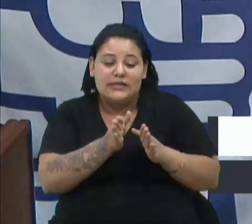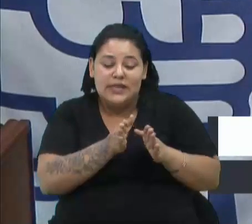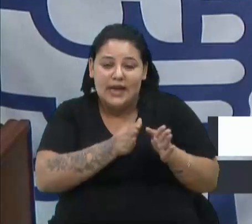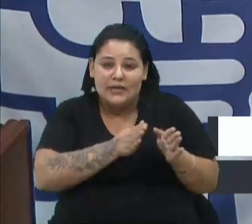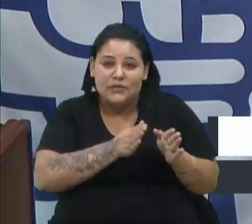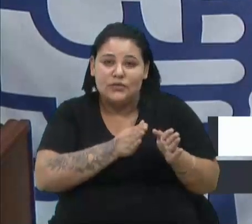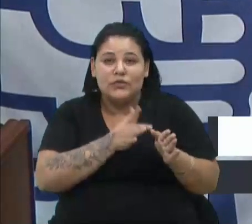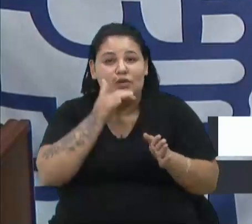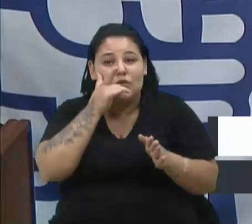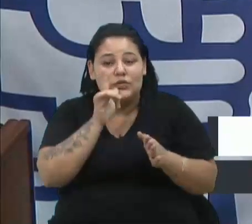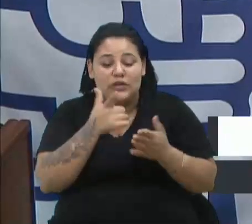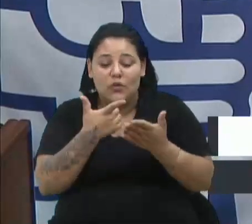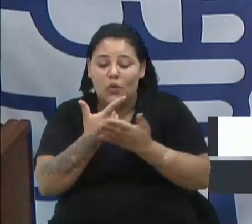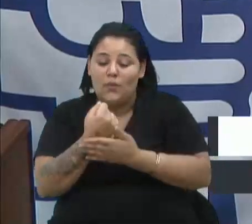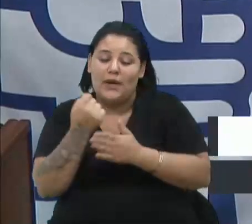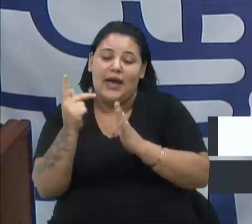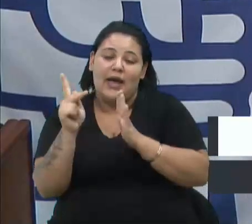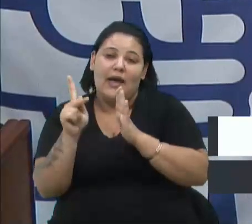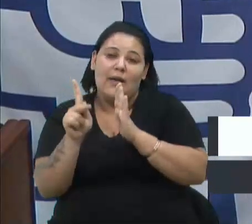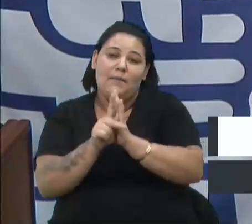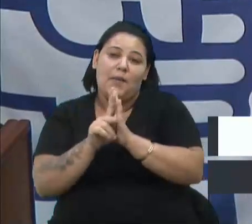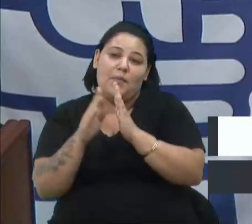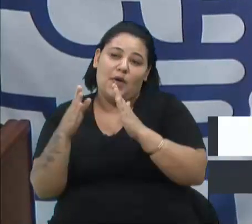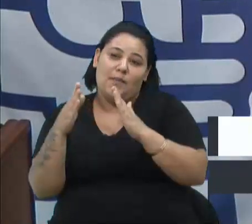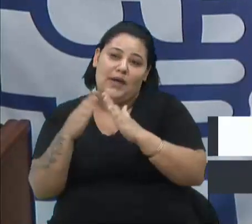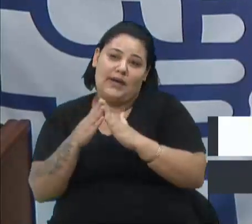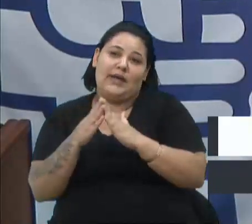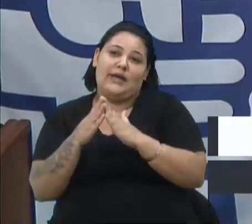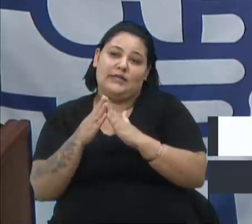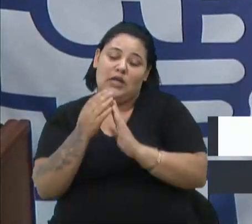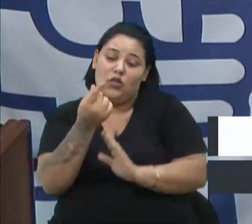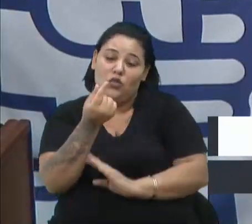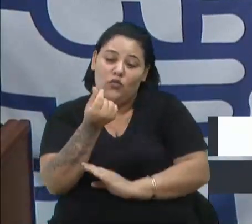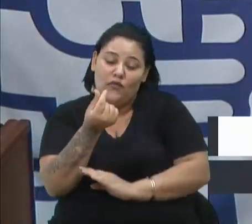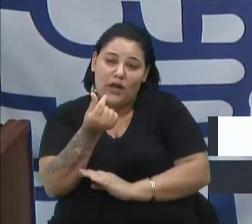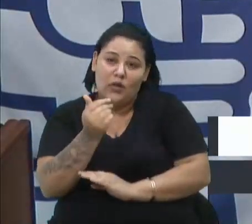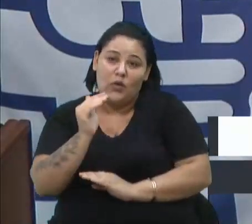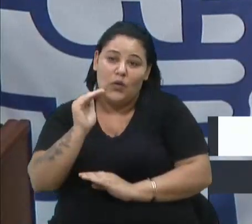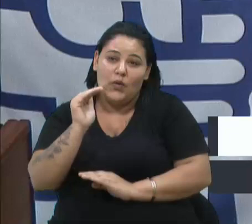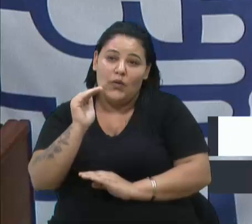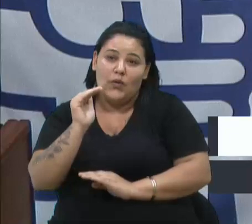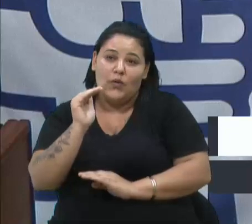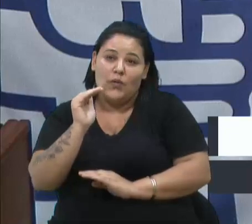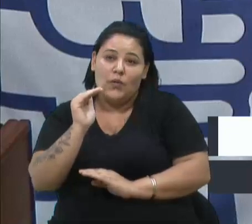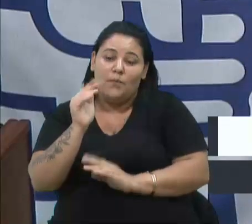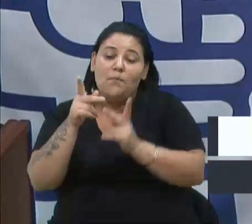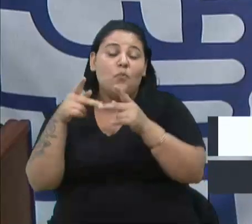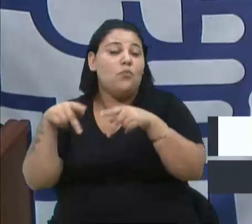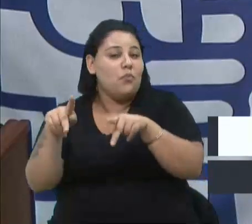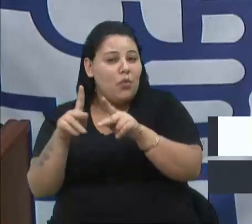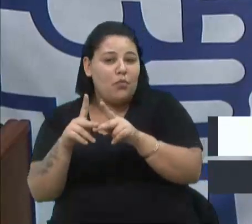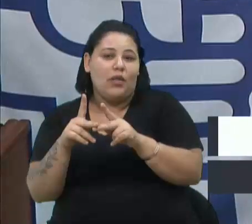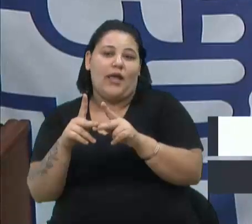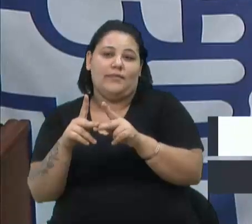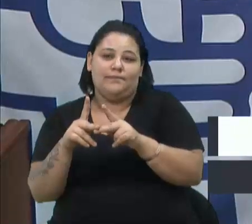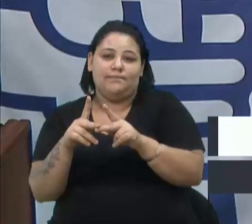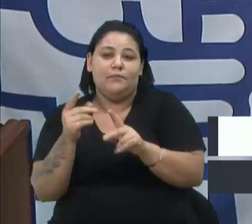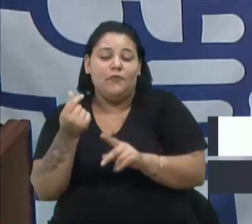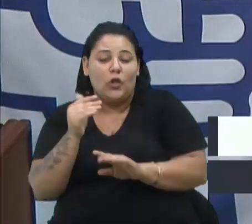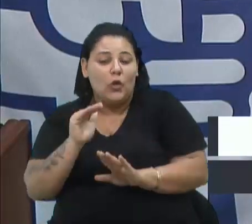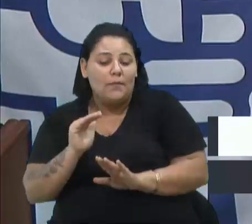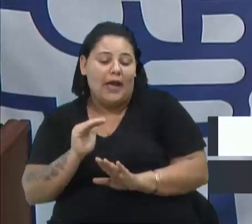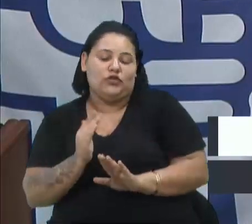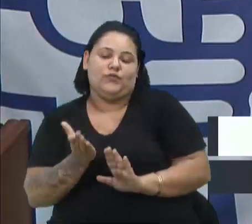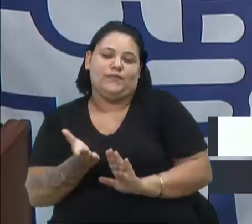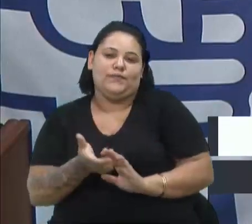mesmo este imóvel em condições de um valor até popular. Era isso, presidente. Estarei votando